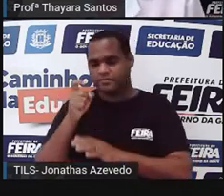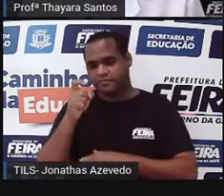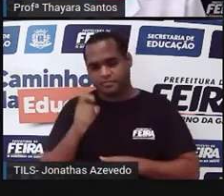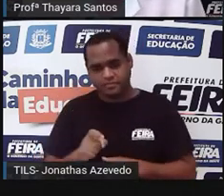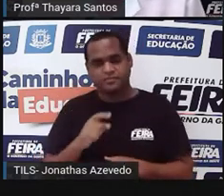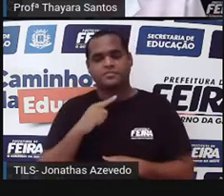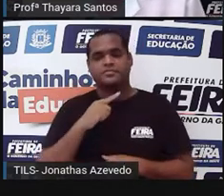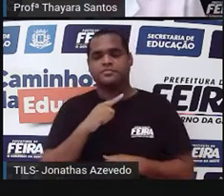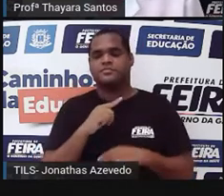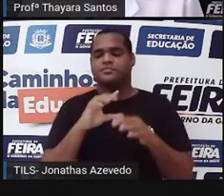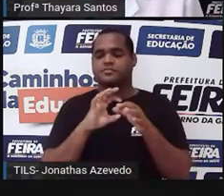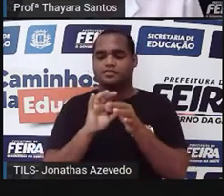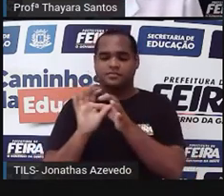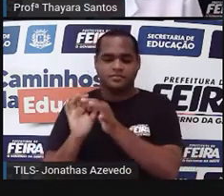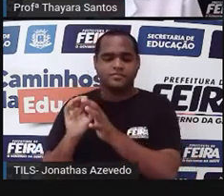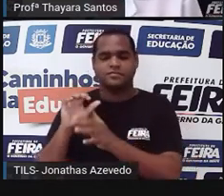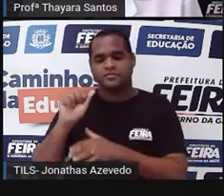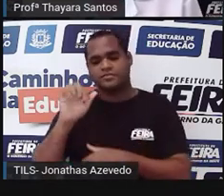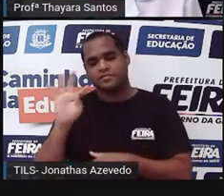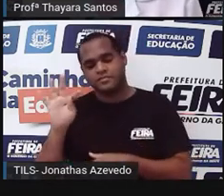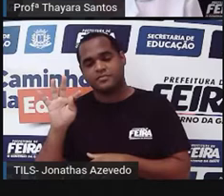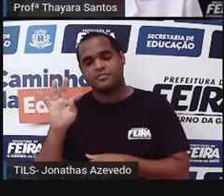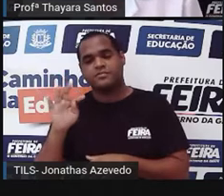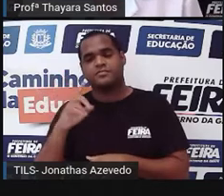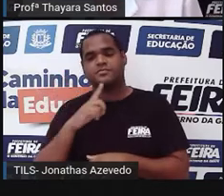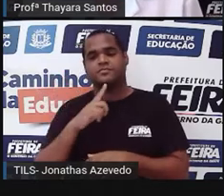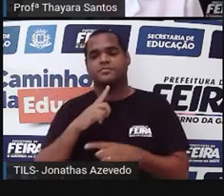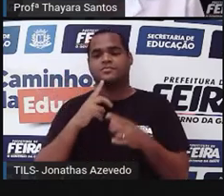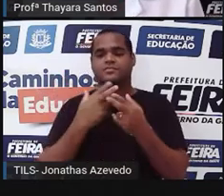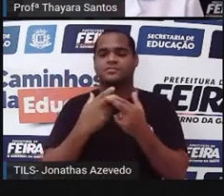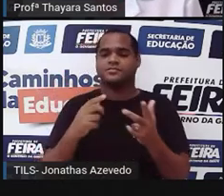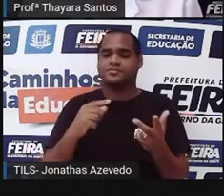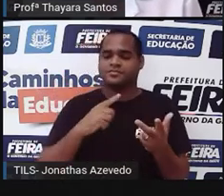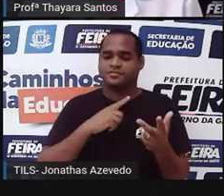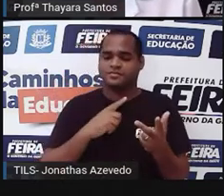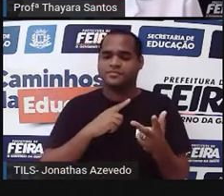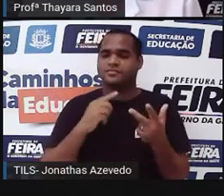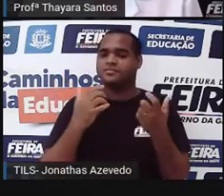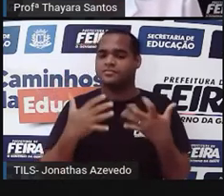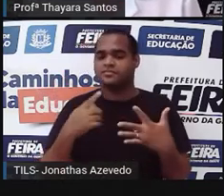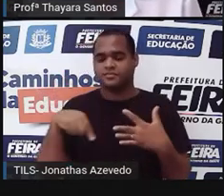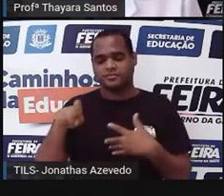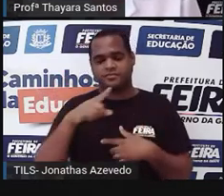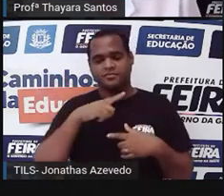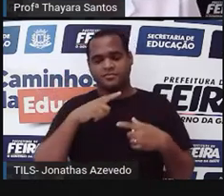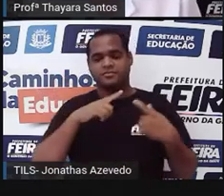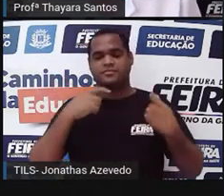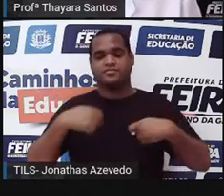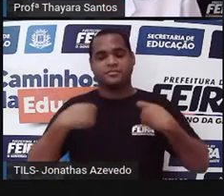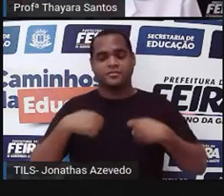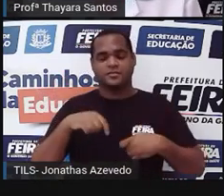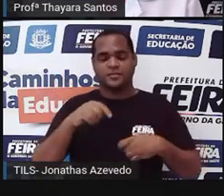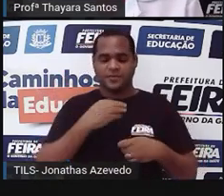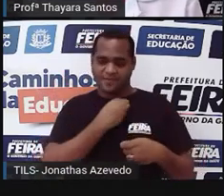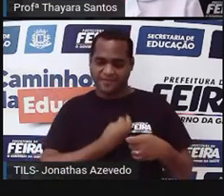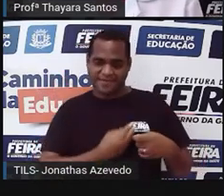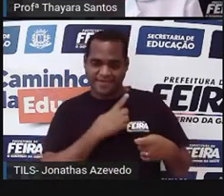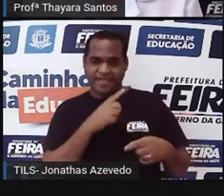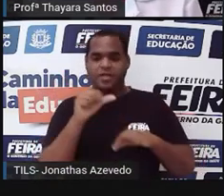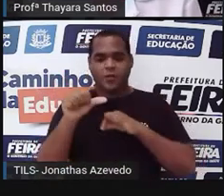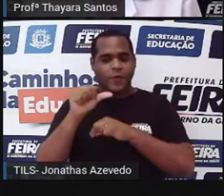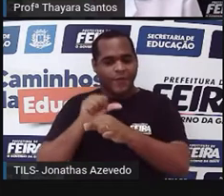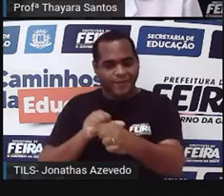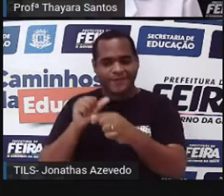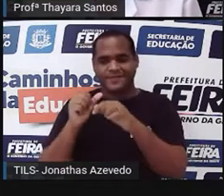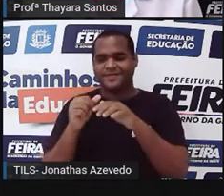delas, para a atmosfera. E a gente vai lá e pega esse oxigênio que a gente precisa para sobreviver. Então, em troca, a gente dá para elas o